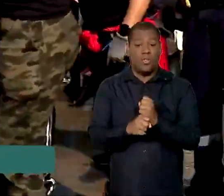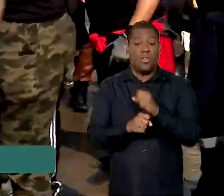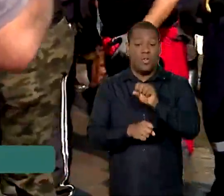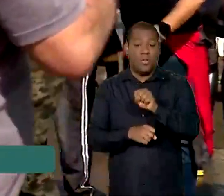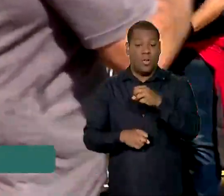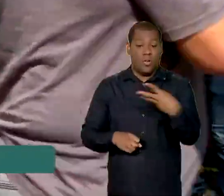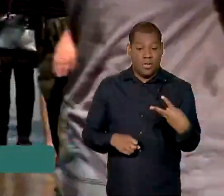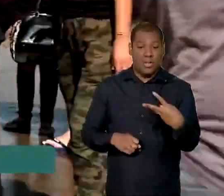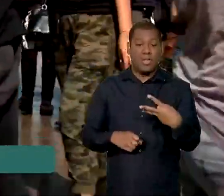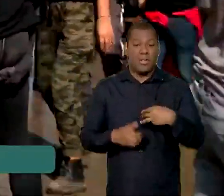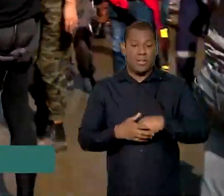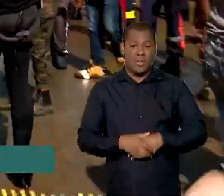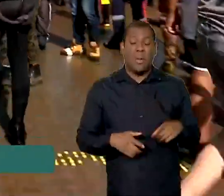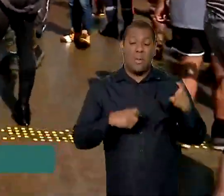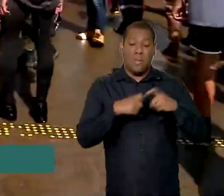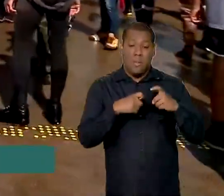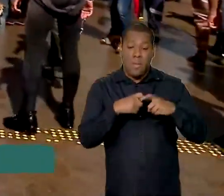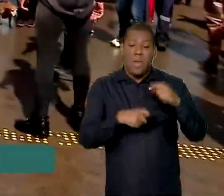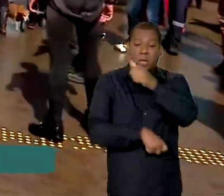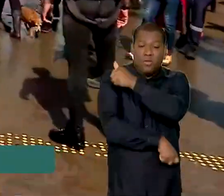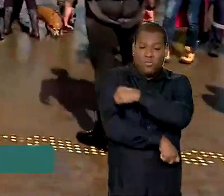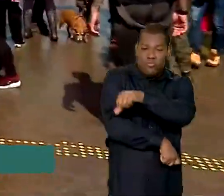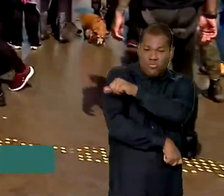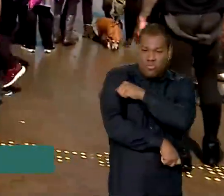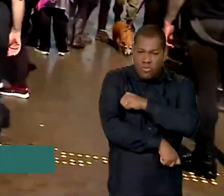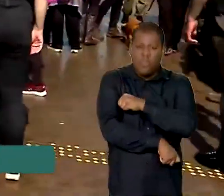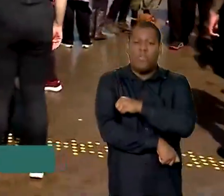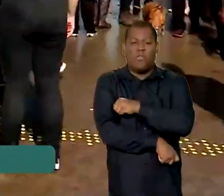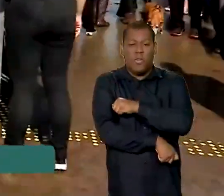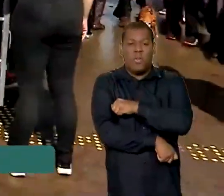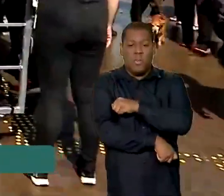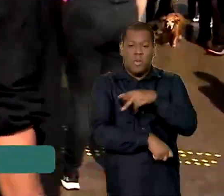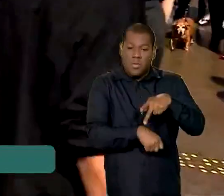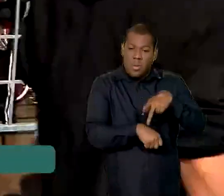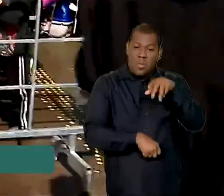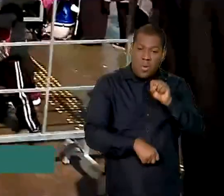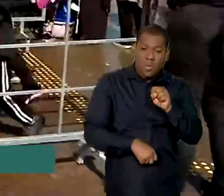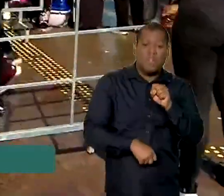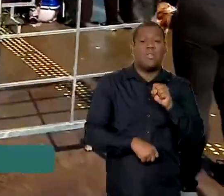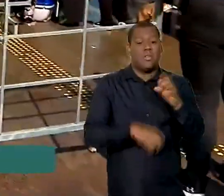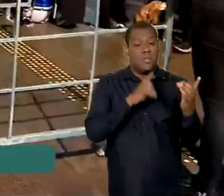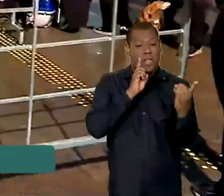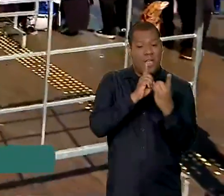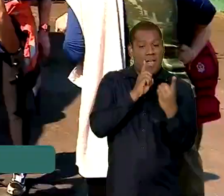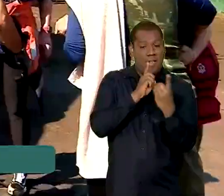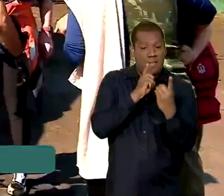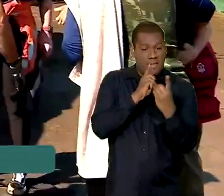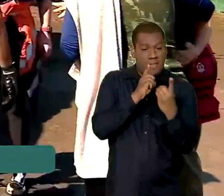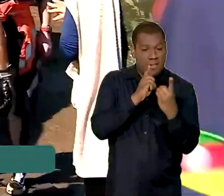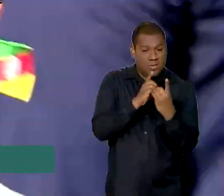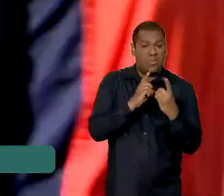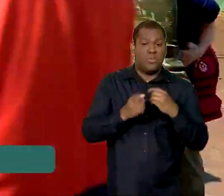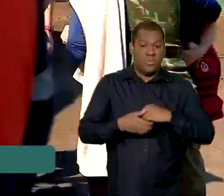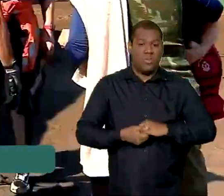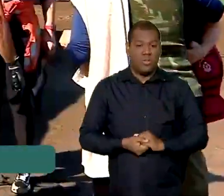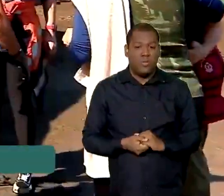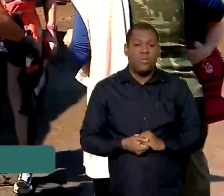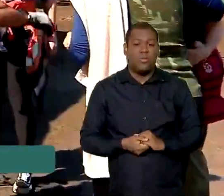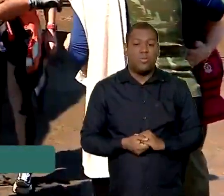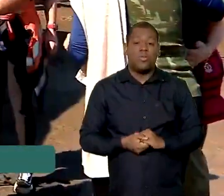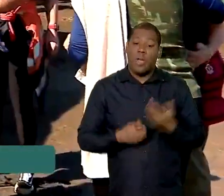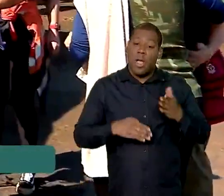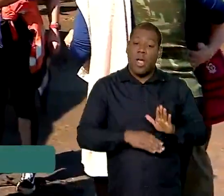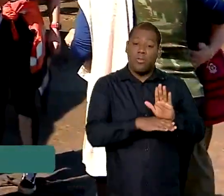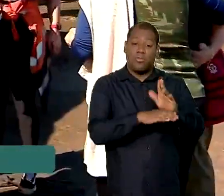equipe conta com médicos e enfermeiros especialistas em atendimento aéreo, tudo para ampliar a